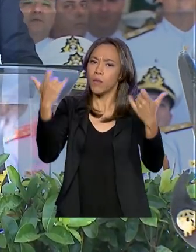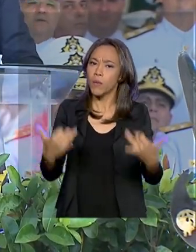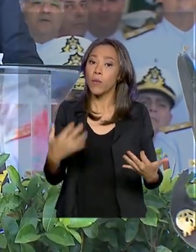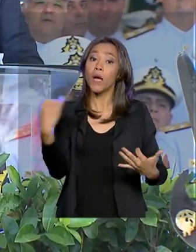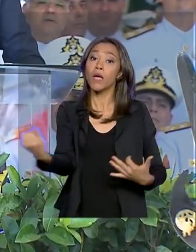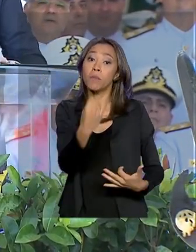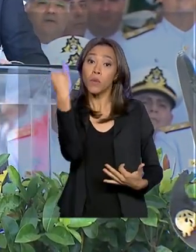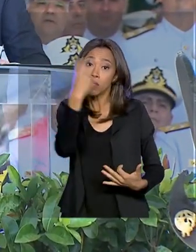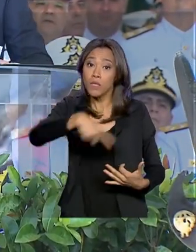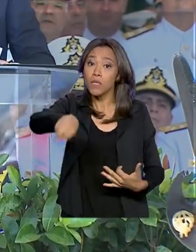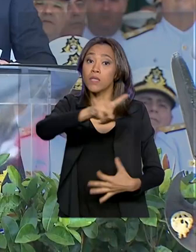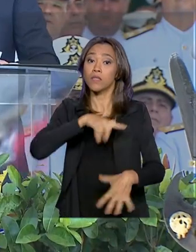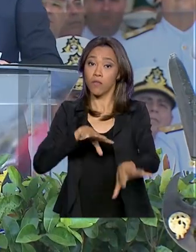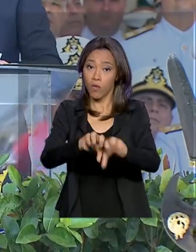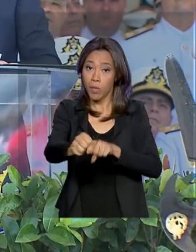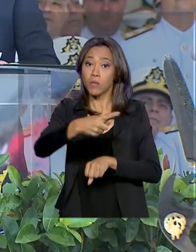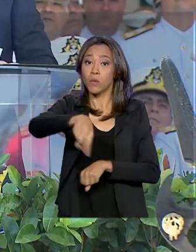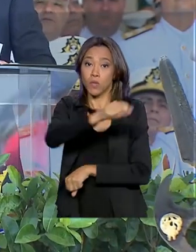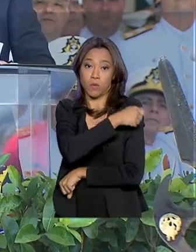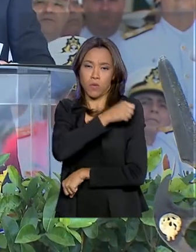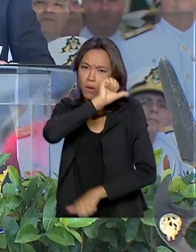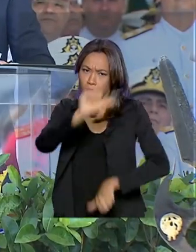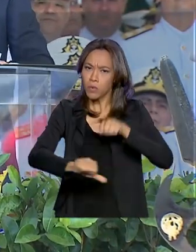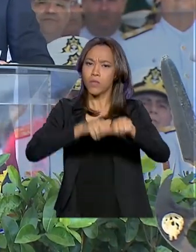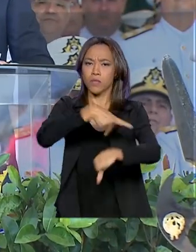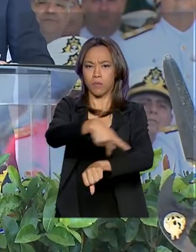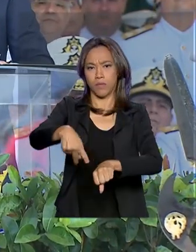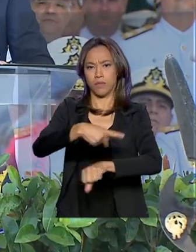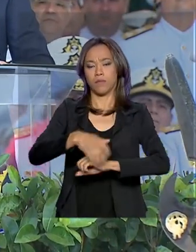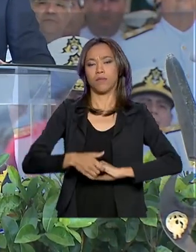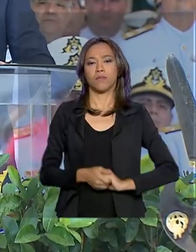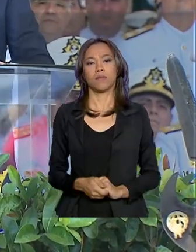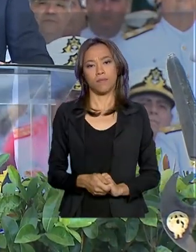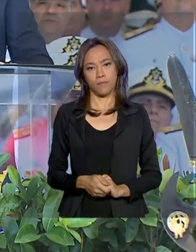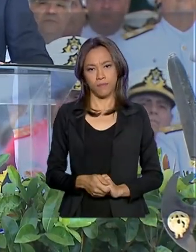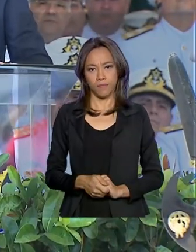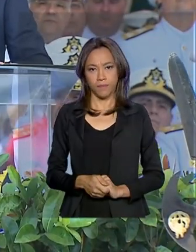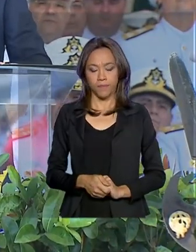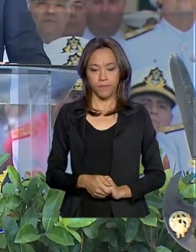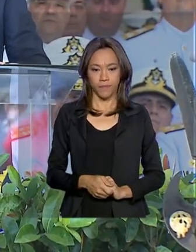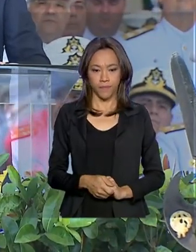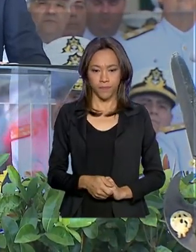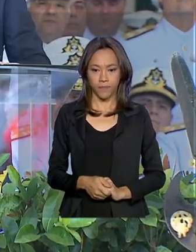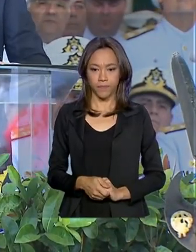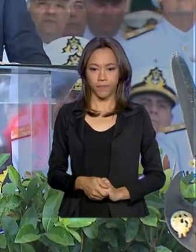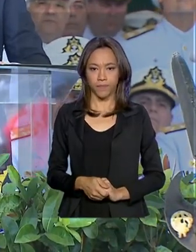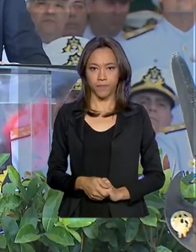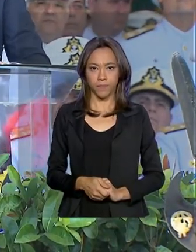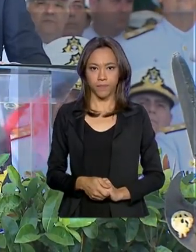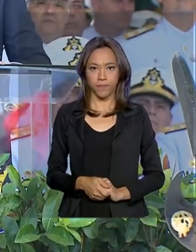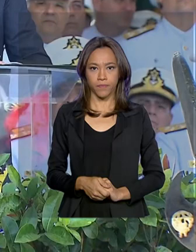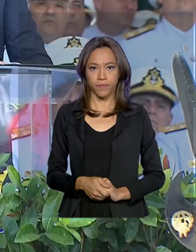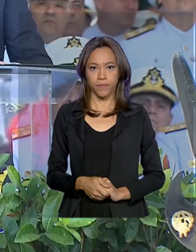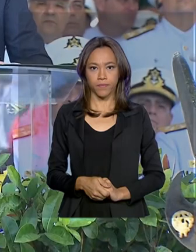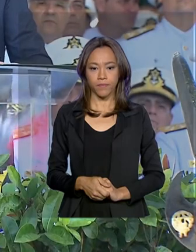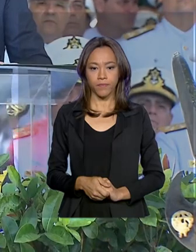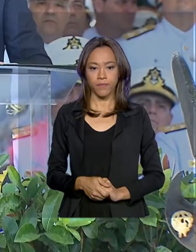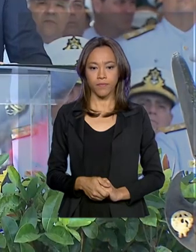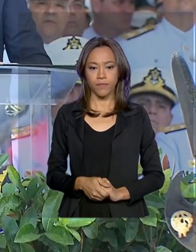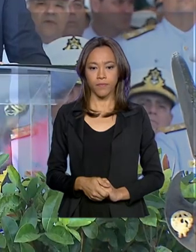importância dos formandos para a mudança do país. O Brasil está mudando, está mudando para melhor.